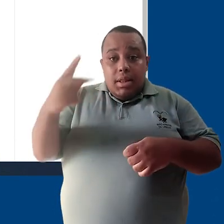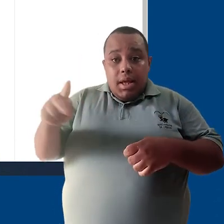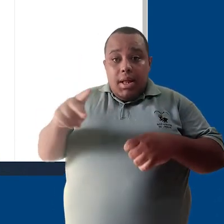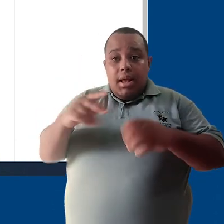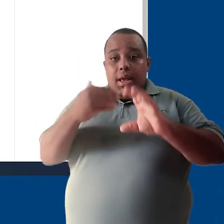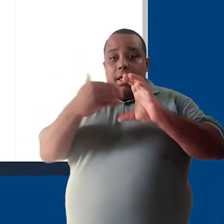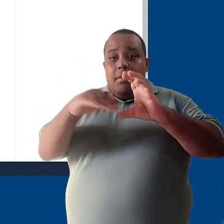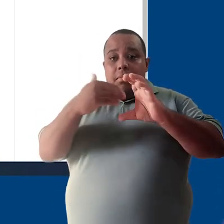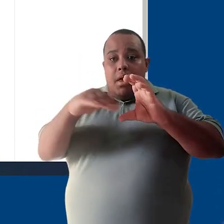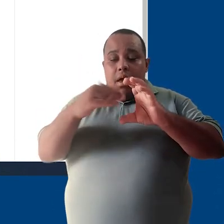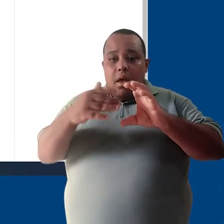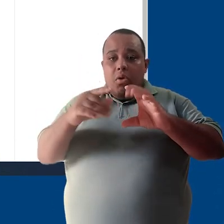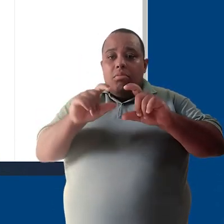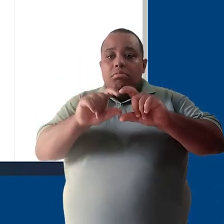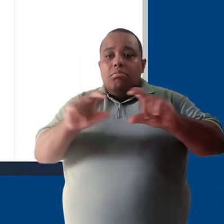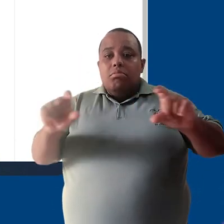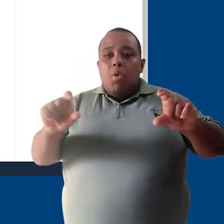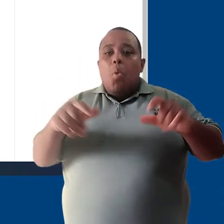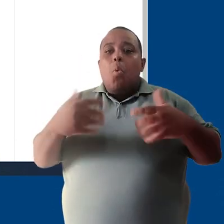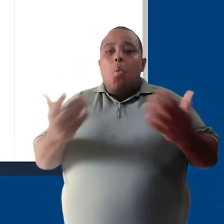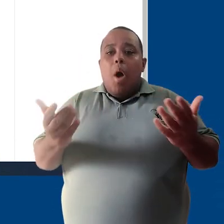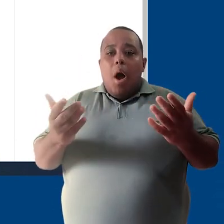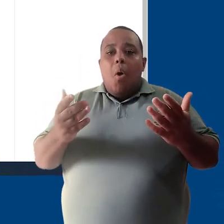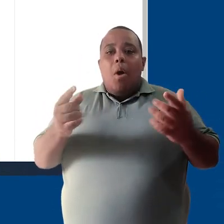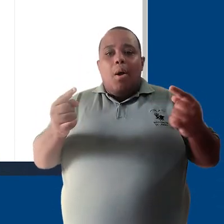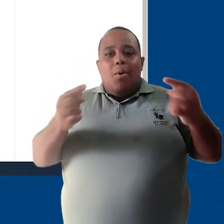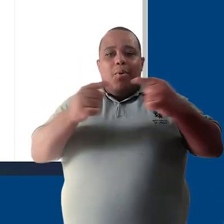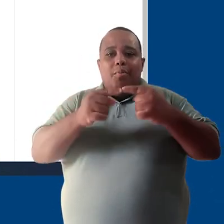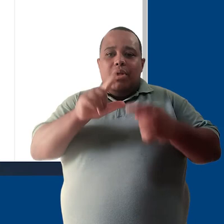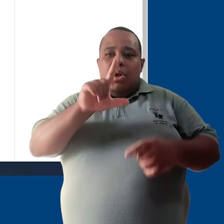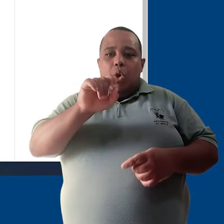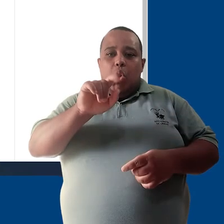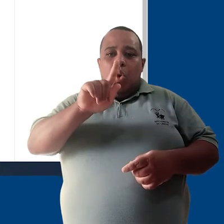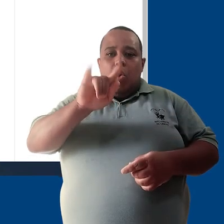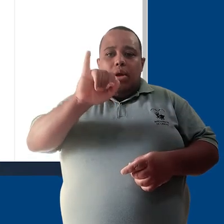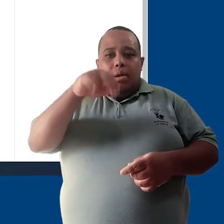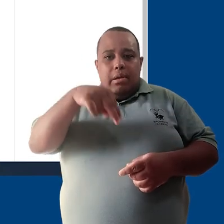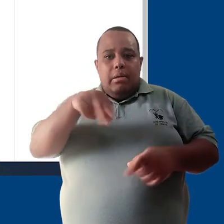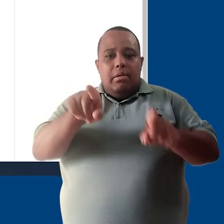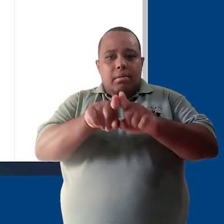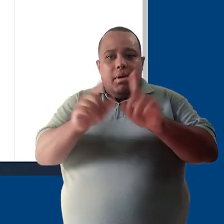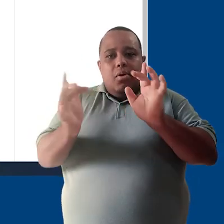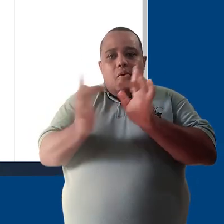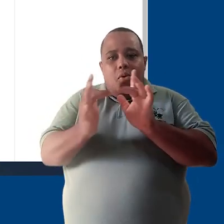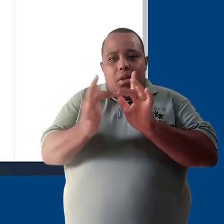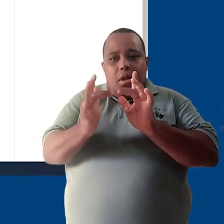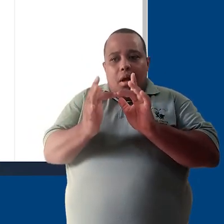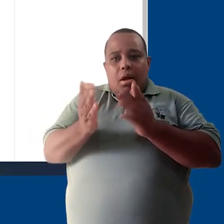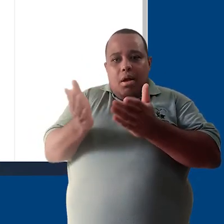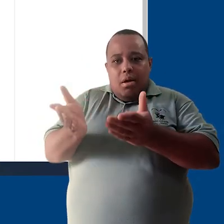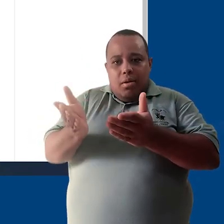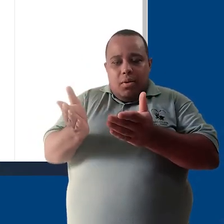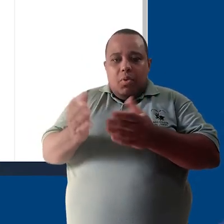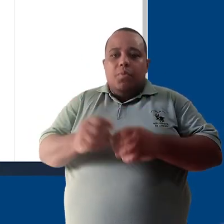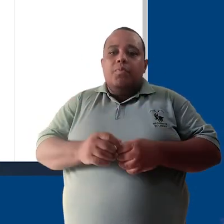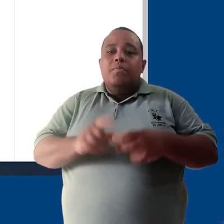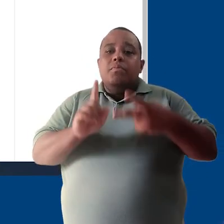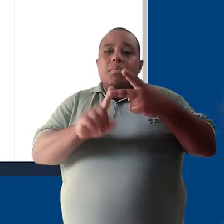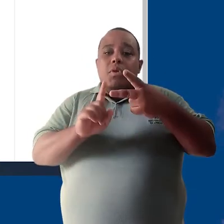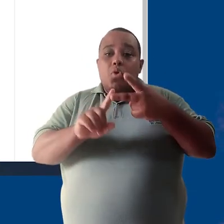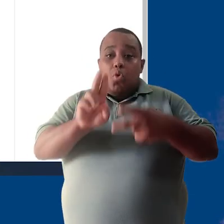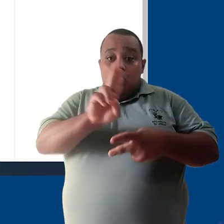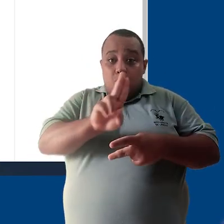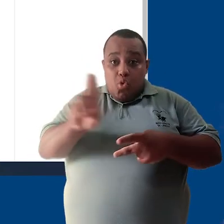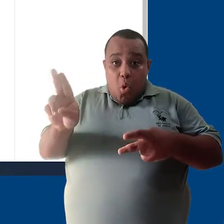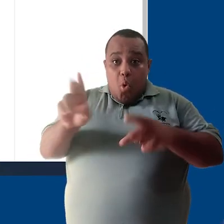de e-mail, que será usado como login e como forma de contato com o usuário. O nome completo e